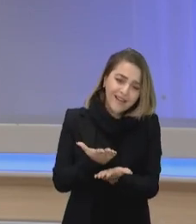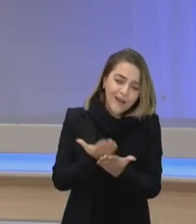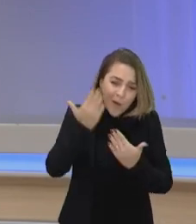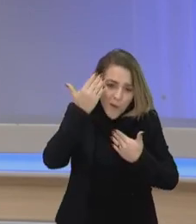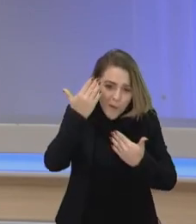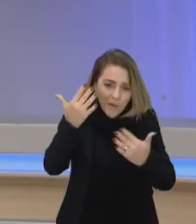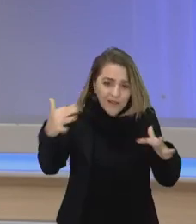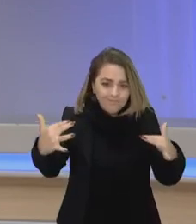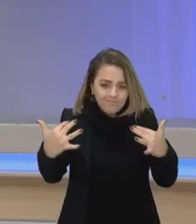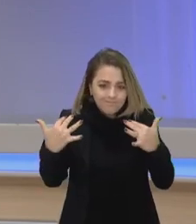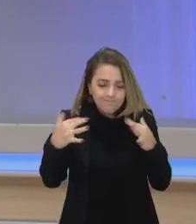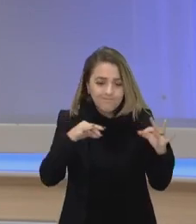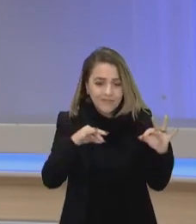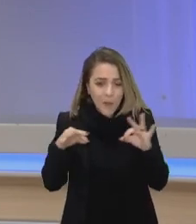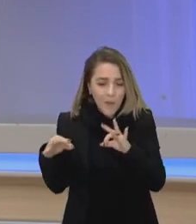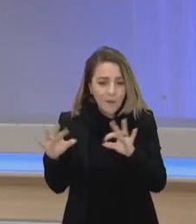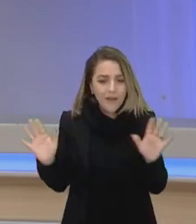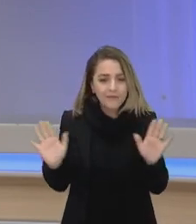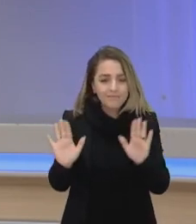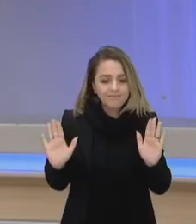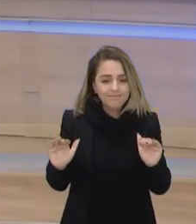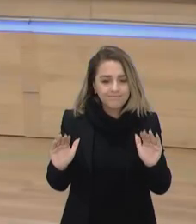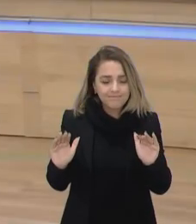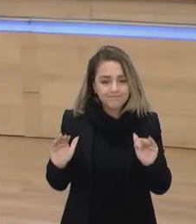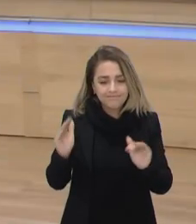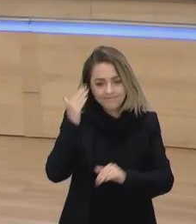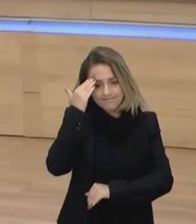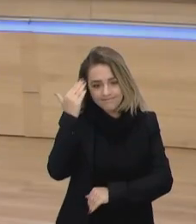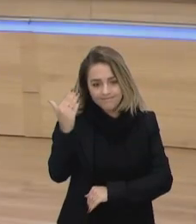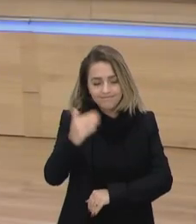a audiência de vocês e até a próxima valeu